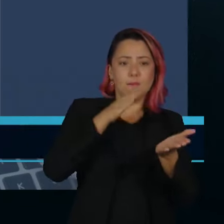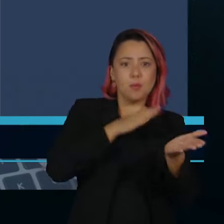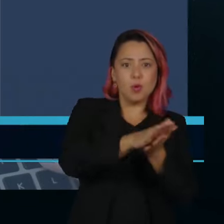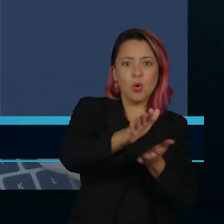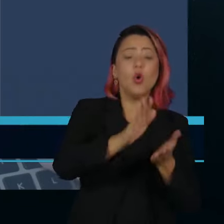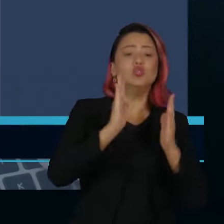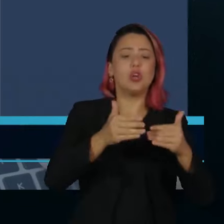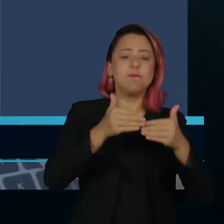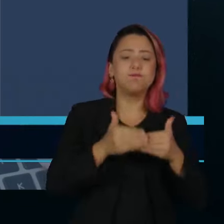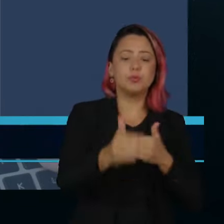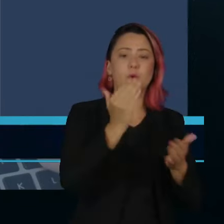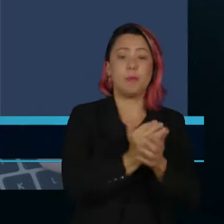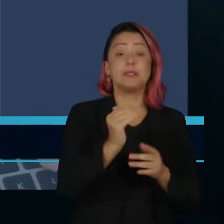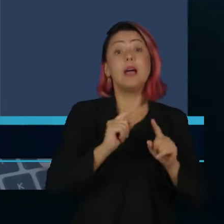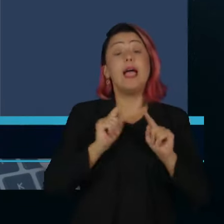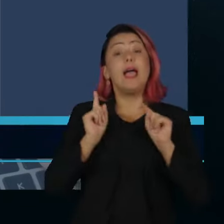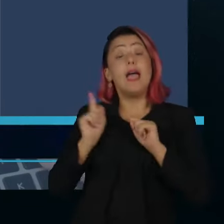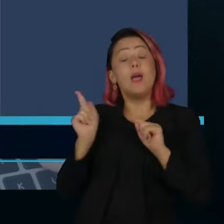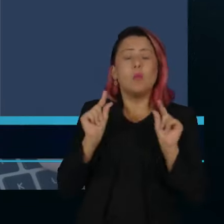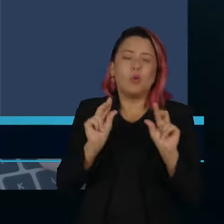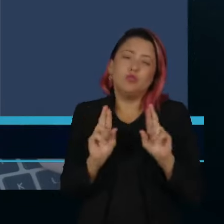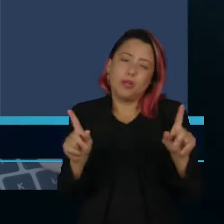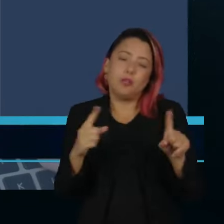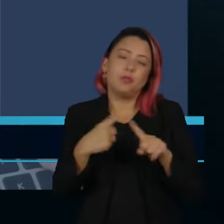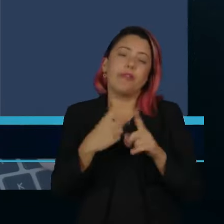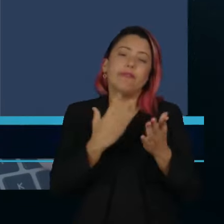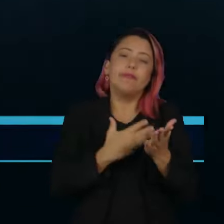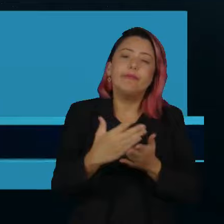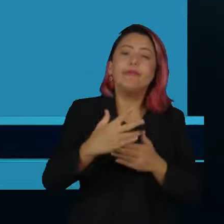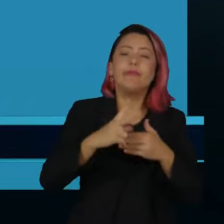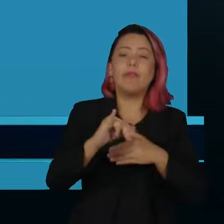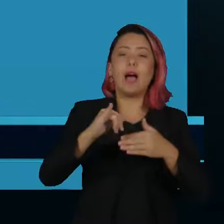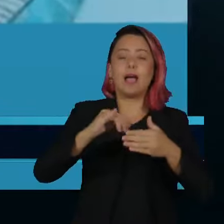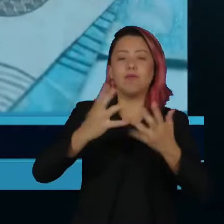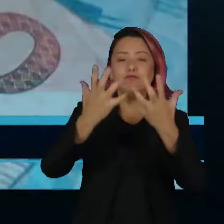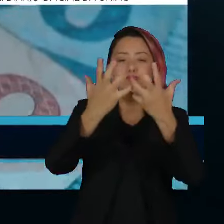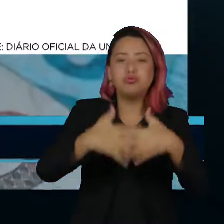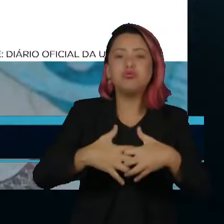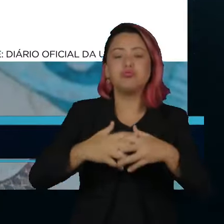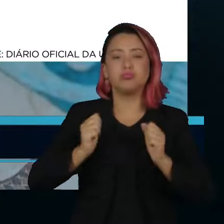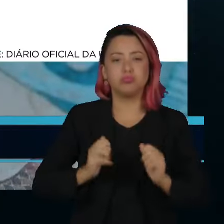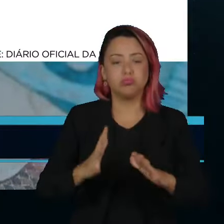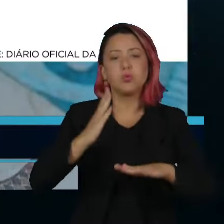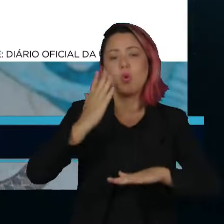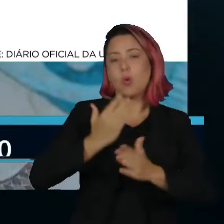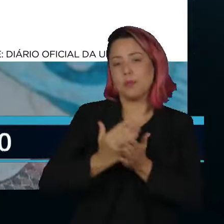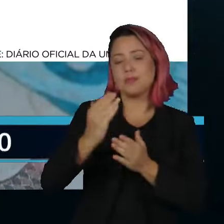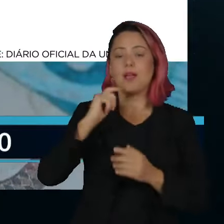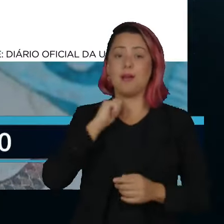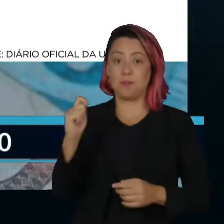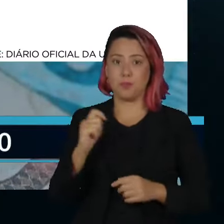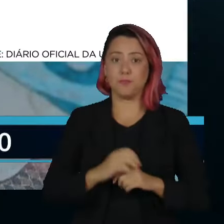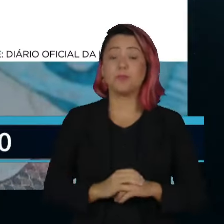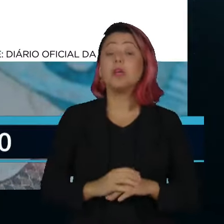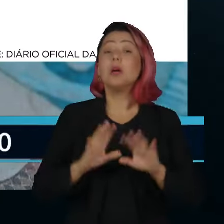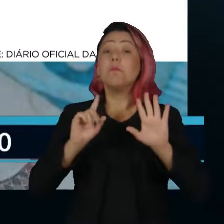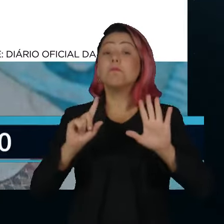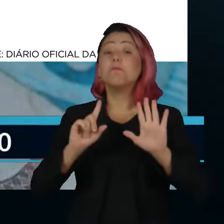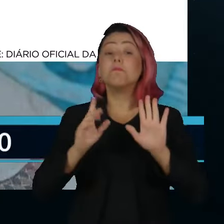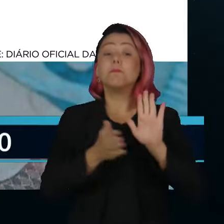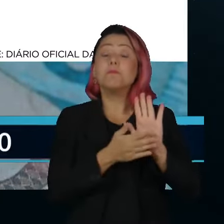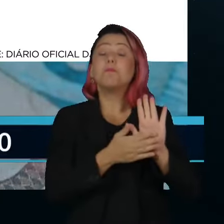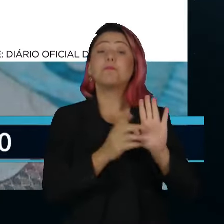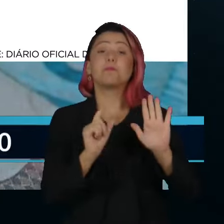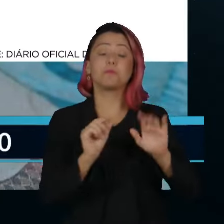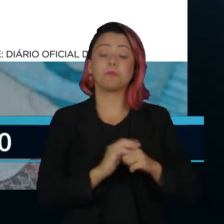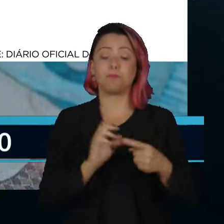só terá efeitos a partir de 1º de abril de 2024. Nela, o governo prevê três atos. A extinção